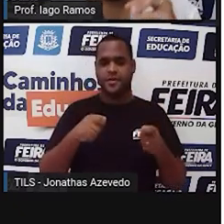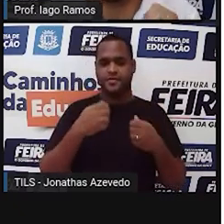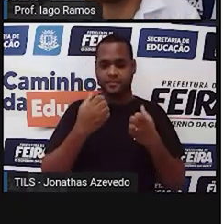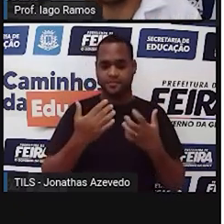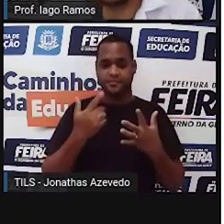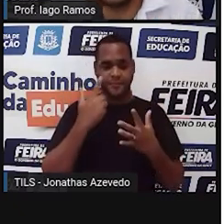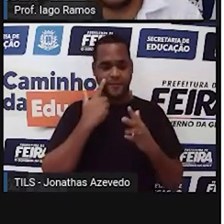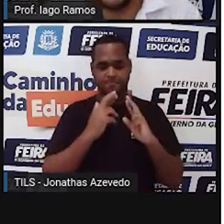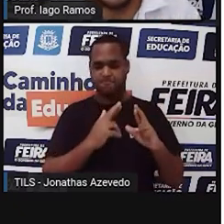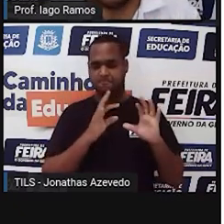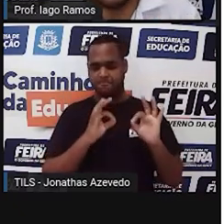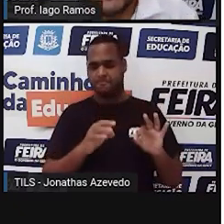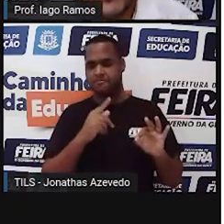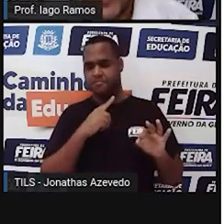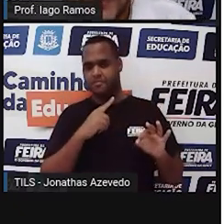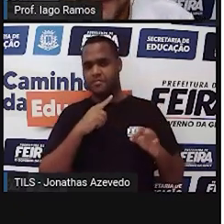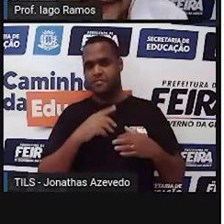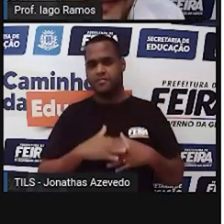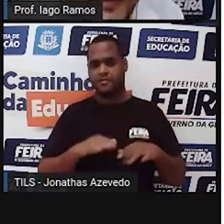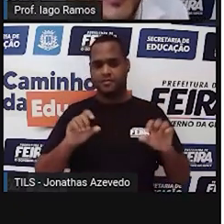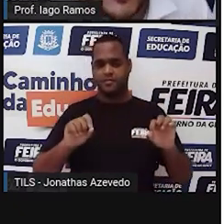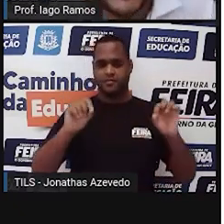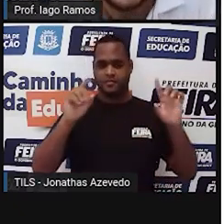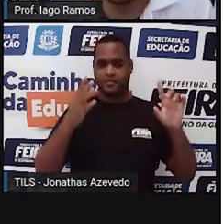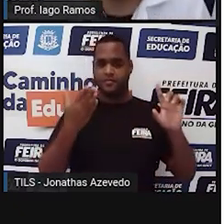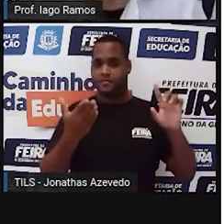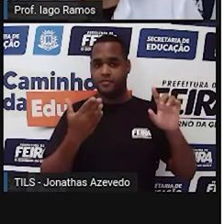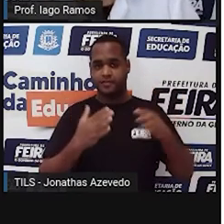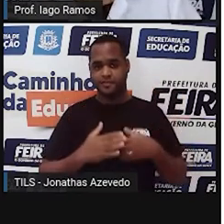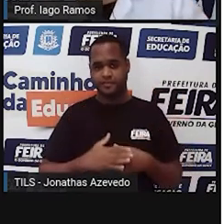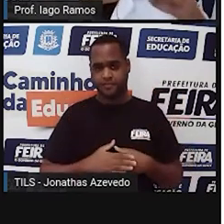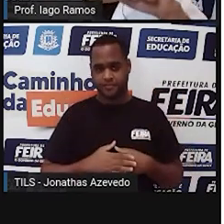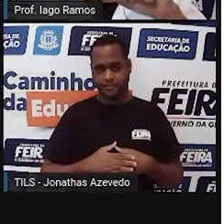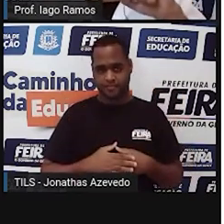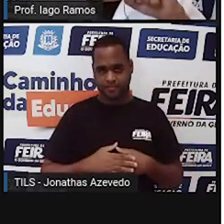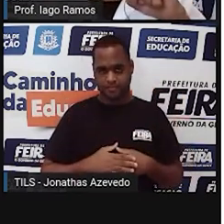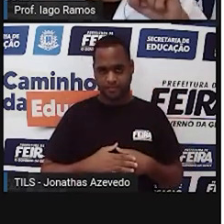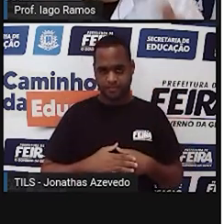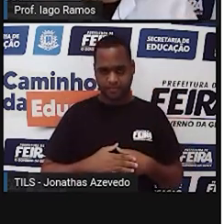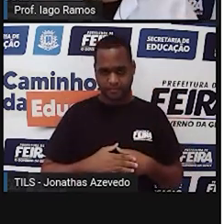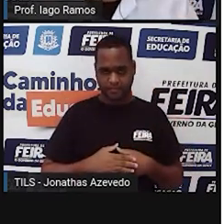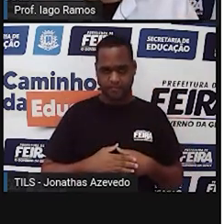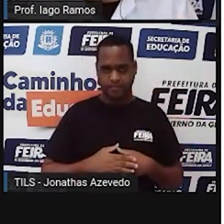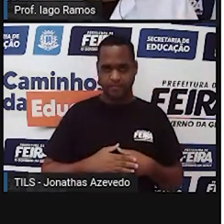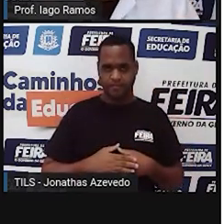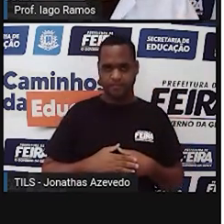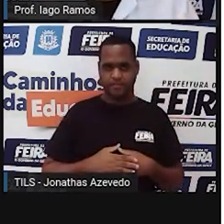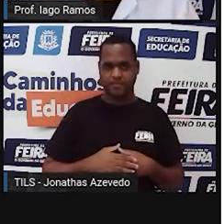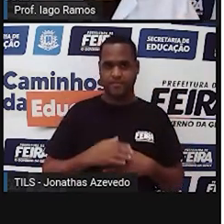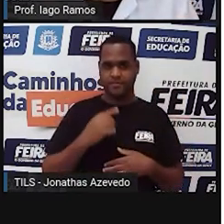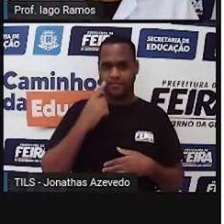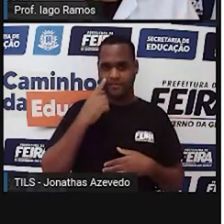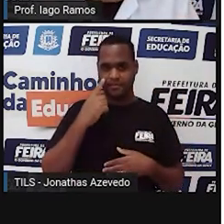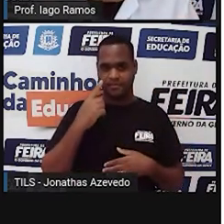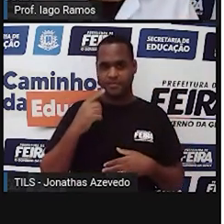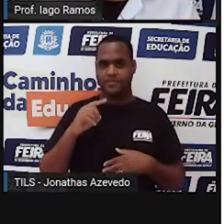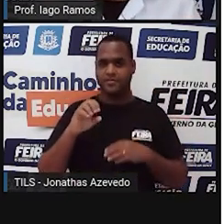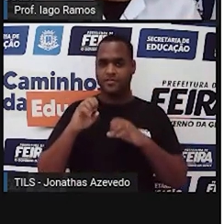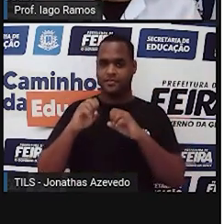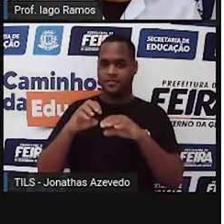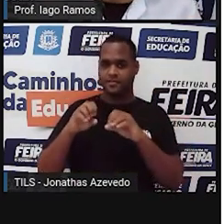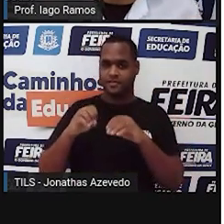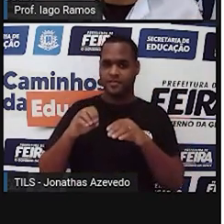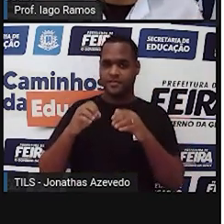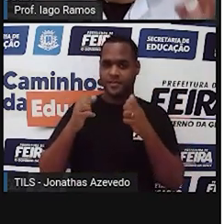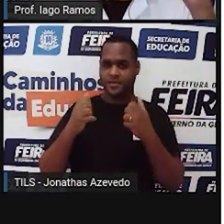exercícios. Então, aí na tela está aparecendo assim, exercício 1. e no exercício 1 pergunta,